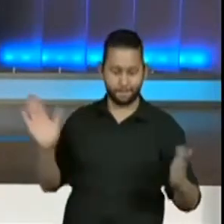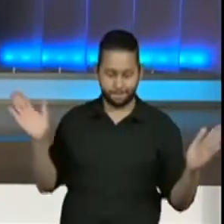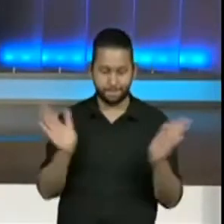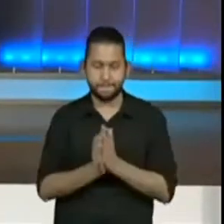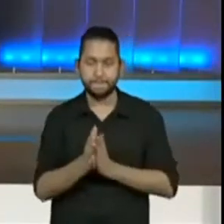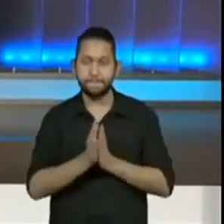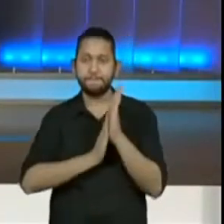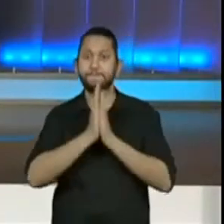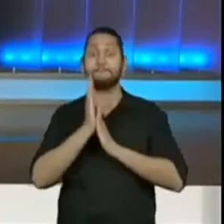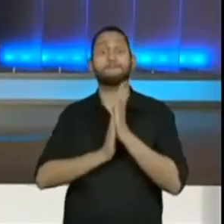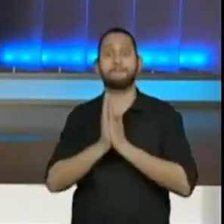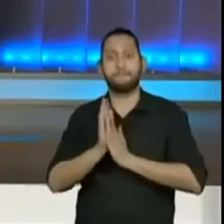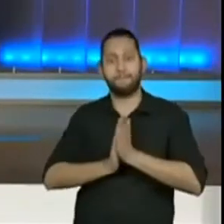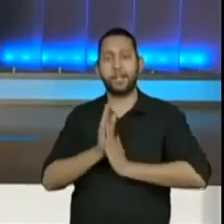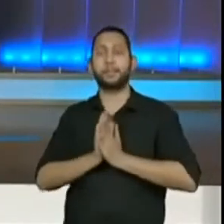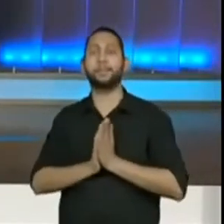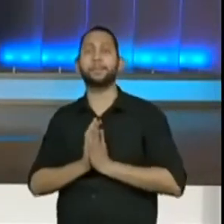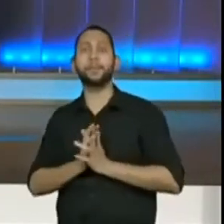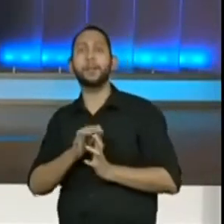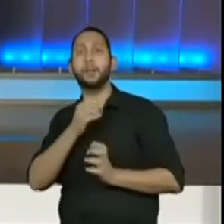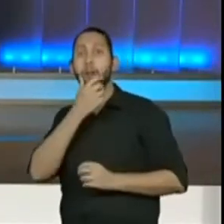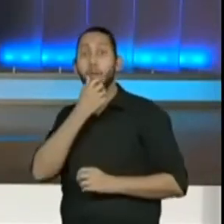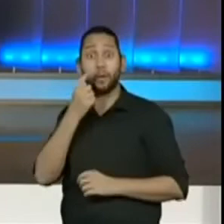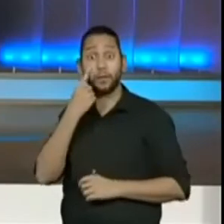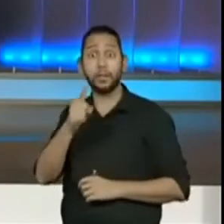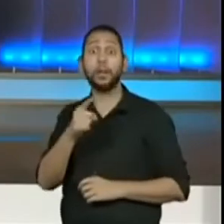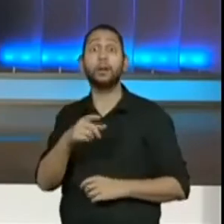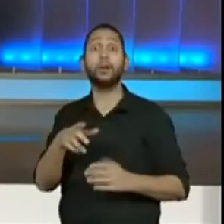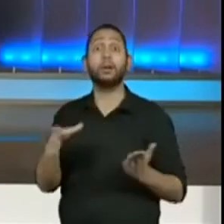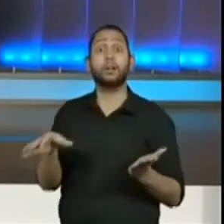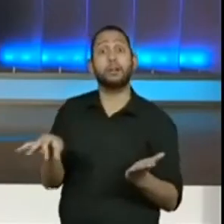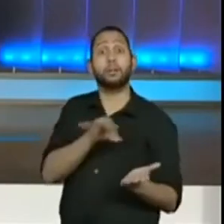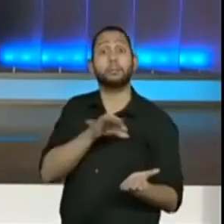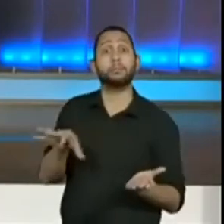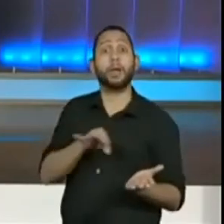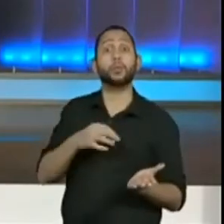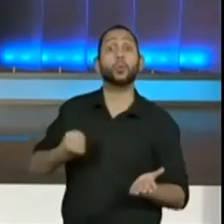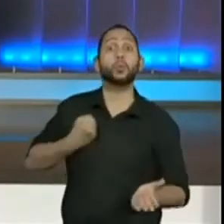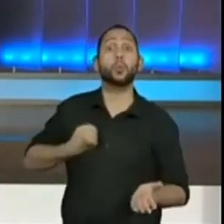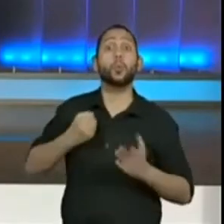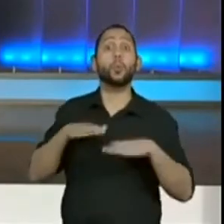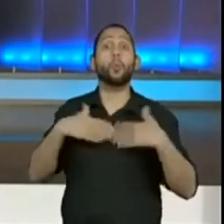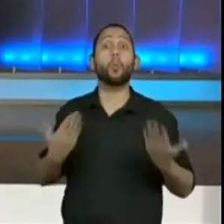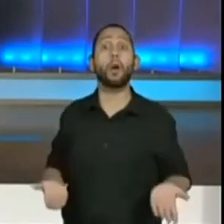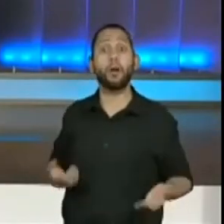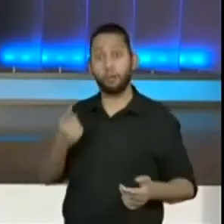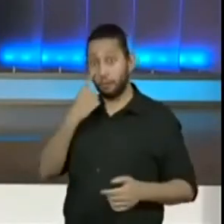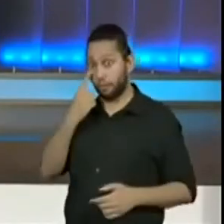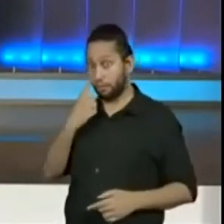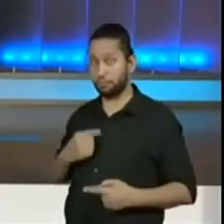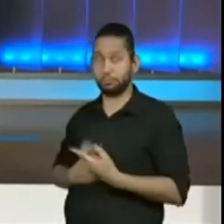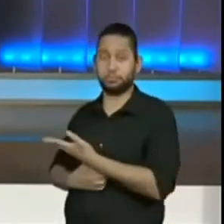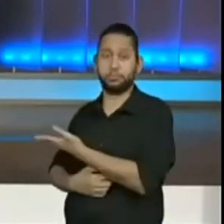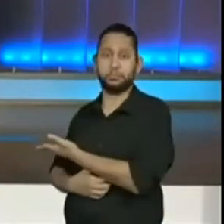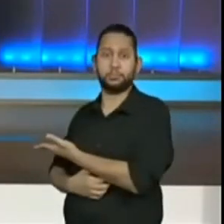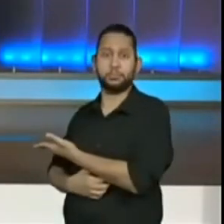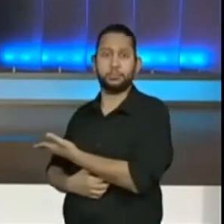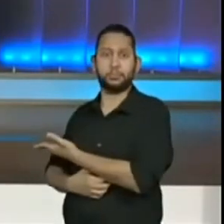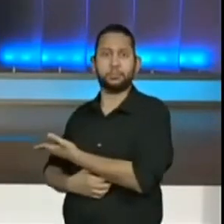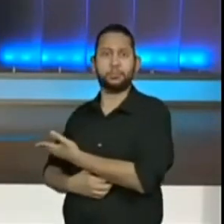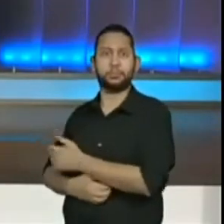só antes da gente começar, quero indicar aqui, ó, No Aprender Sempre, material do aluno,